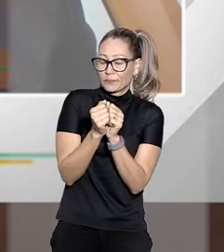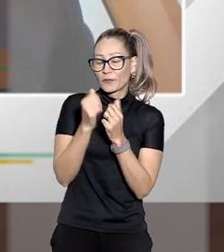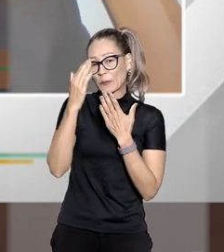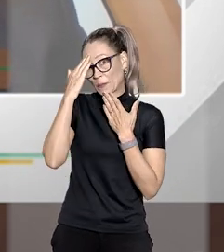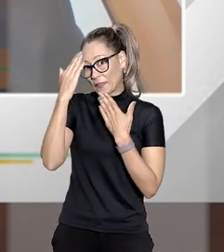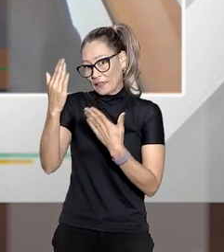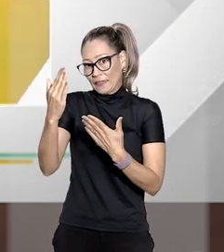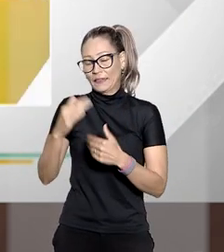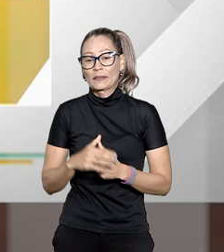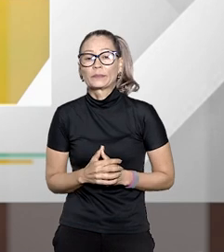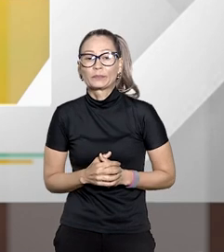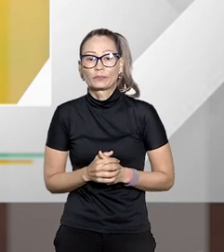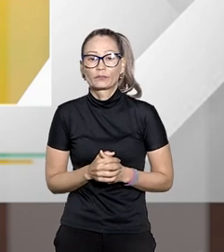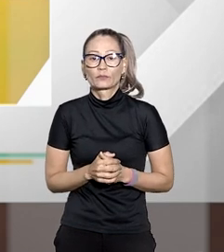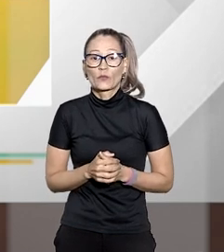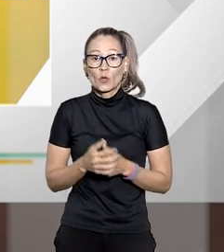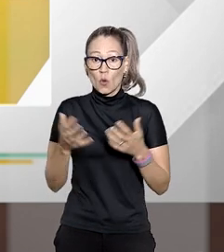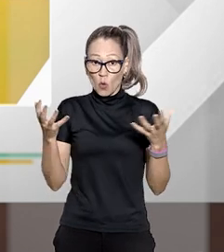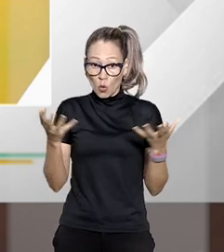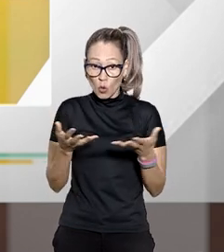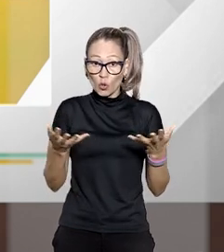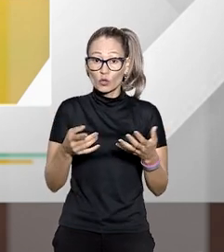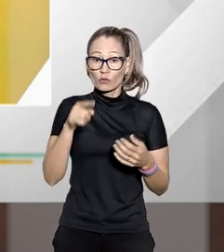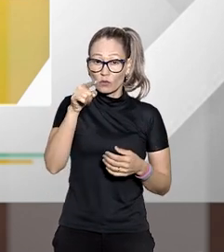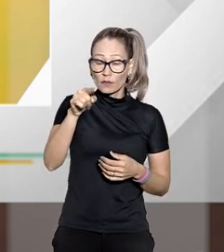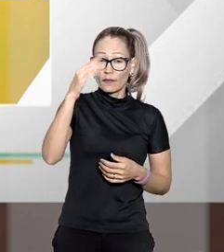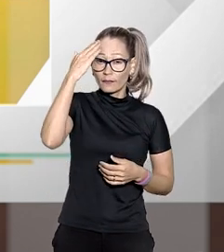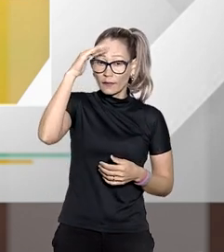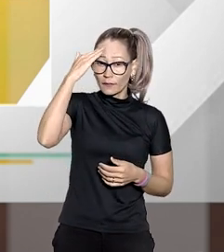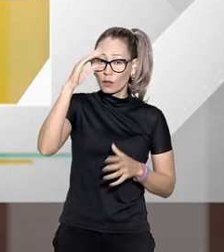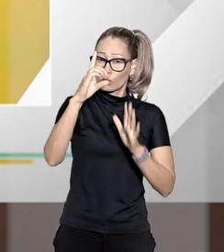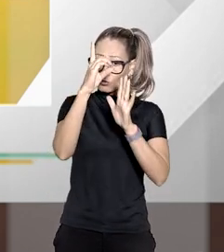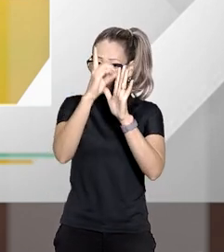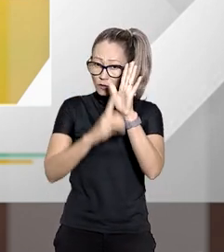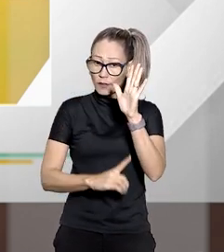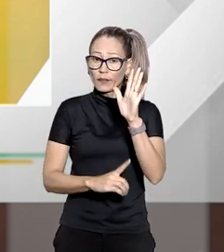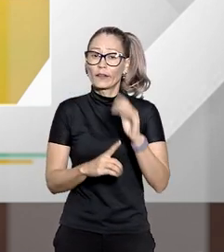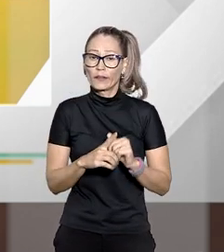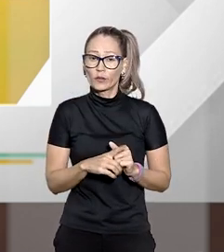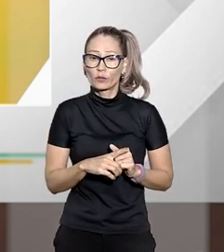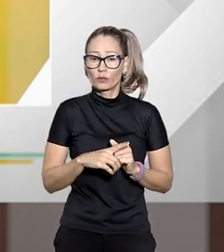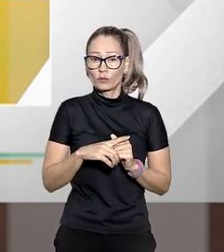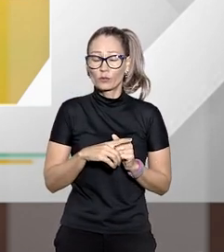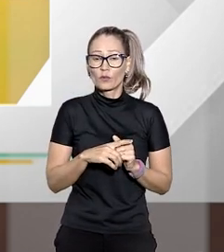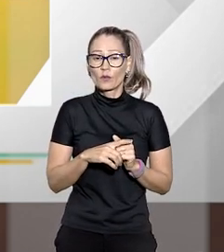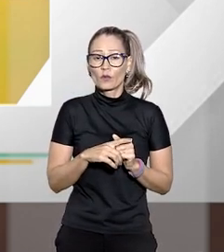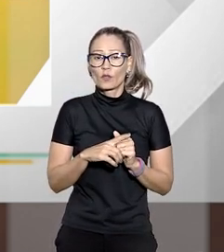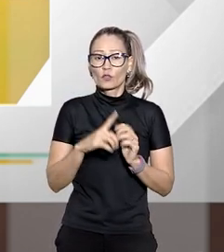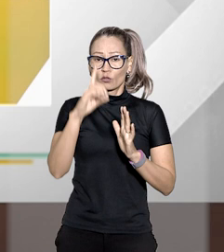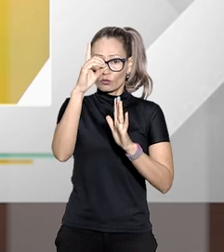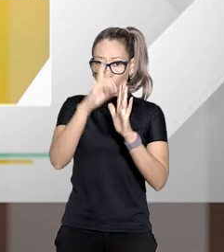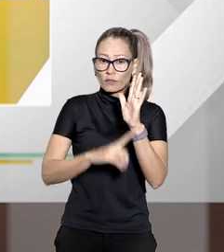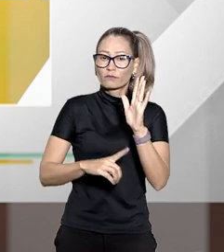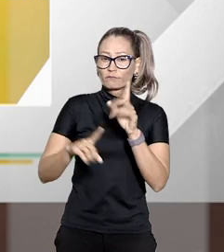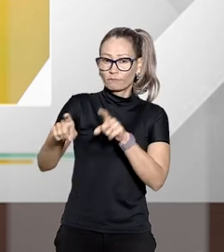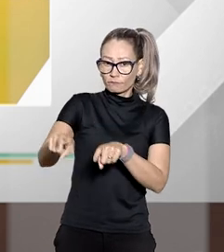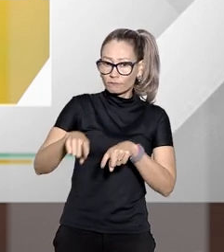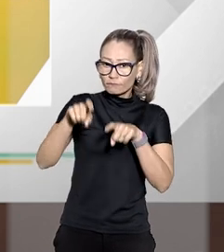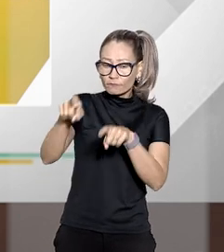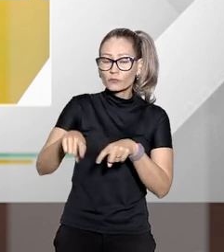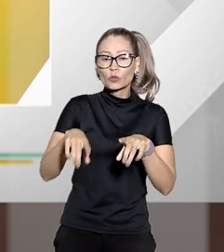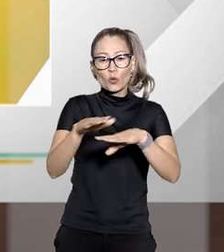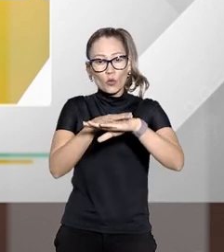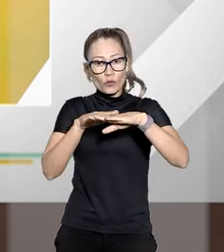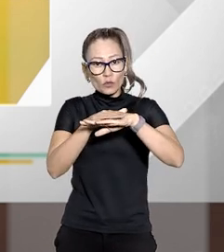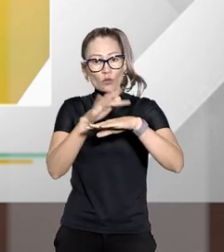muito obrigado bem e hoje você entendeu direito sobre os juizados especiais da fazenda pública nós conversamos com o juiz de